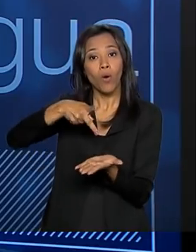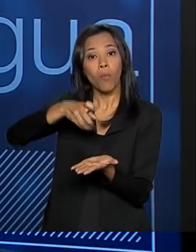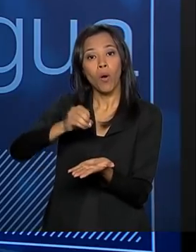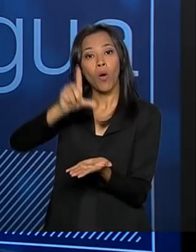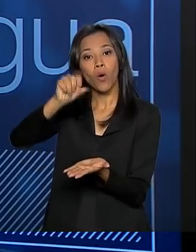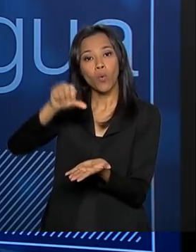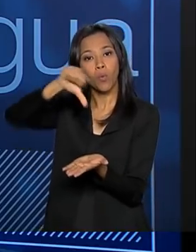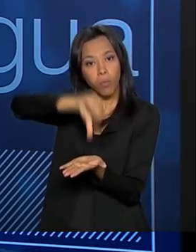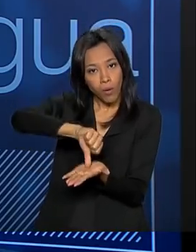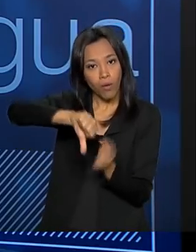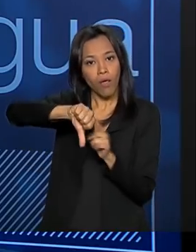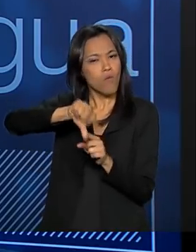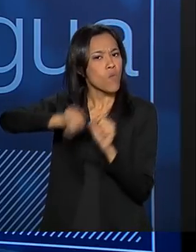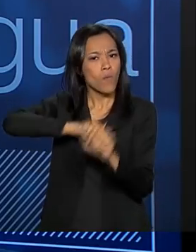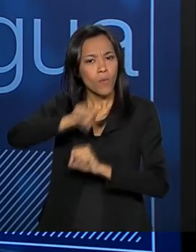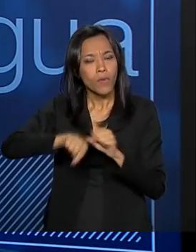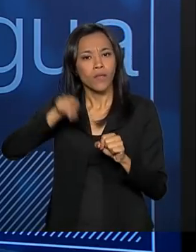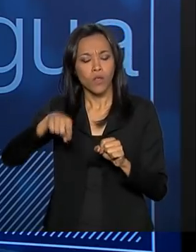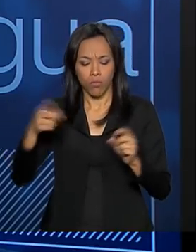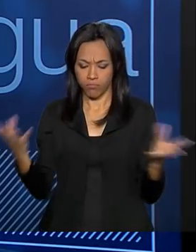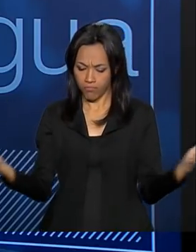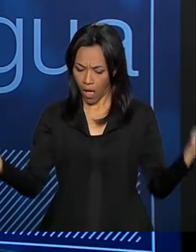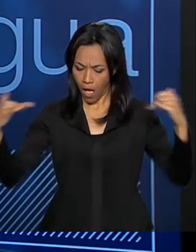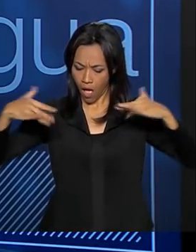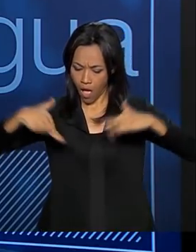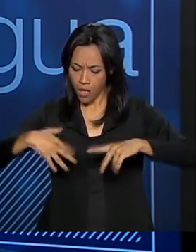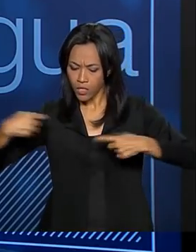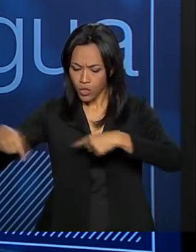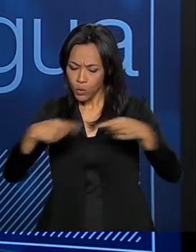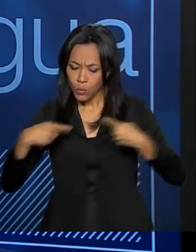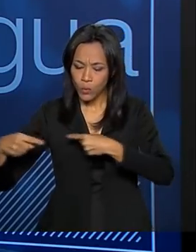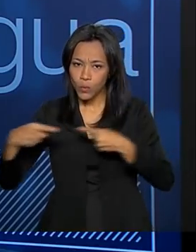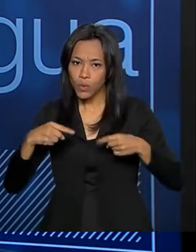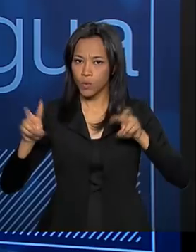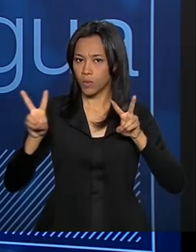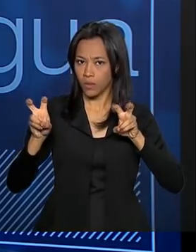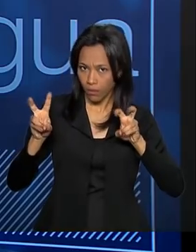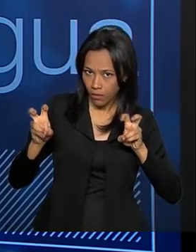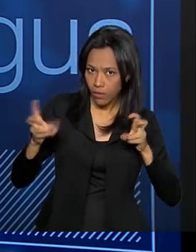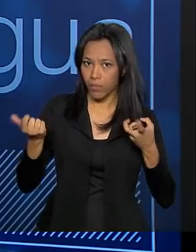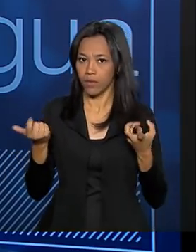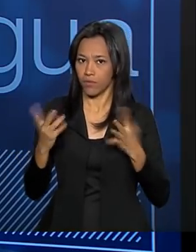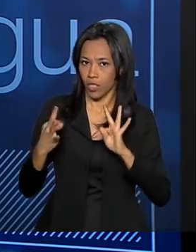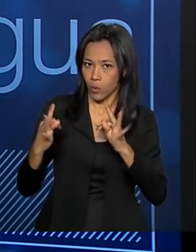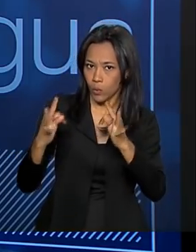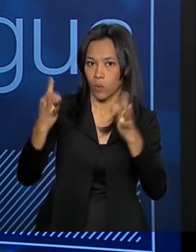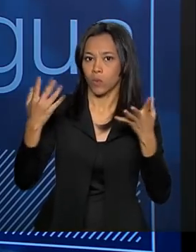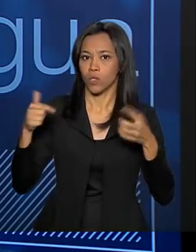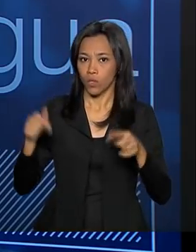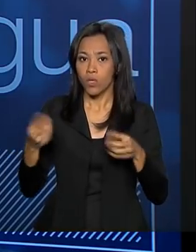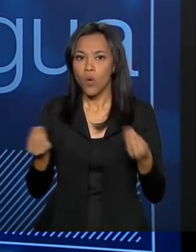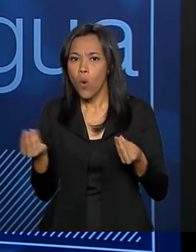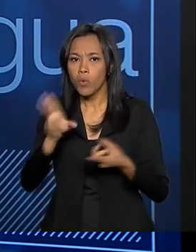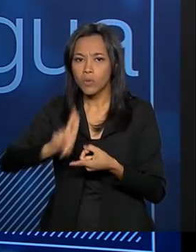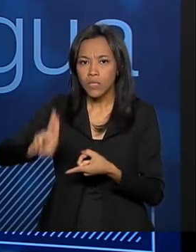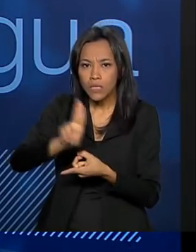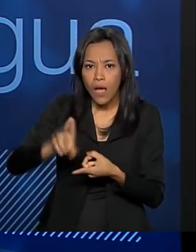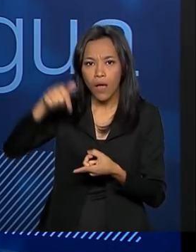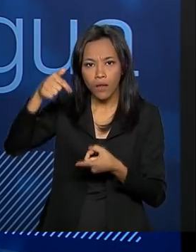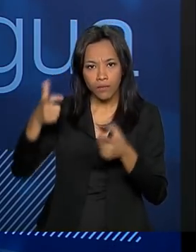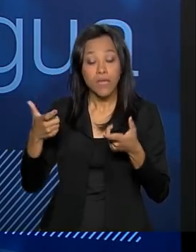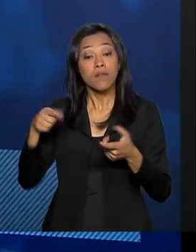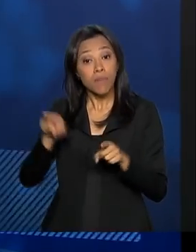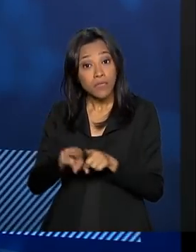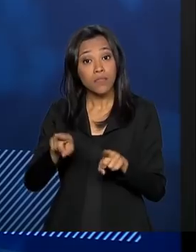Fórum de Inovação Agropecuária. Você não só discute o tema inovação e a sua aplicabilidade, mas você também vai ter a oportunidade de